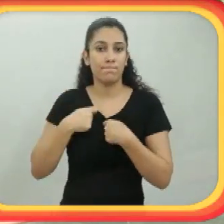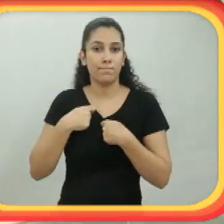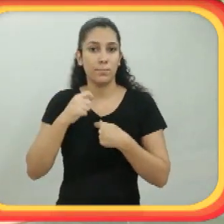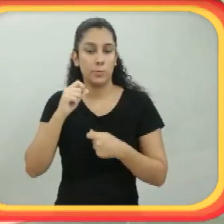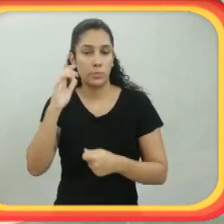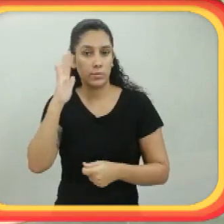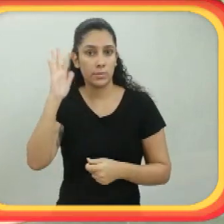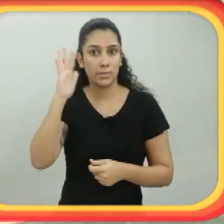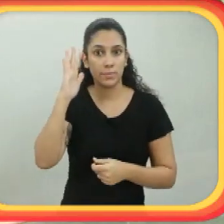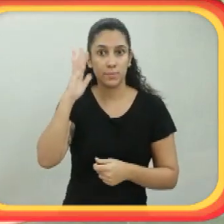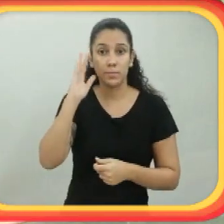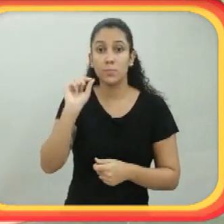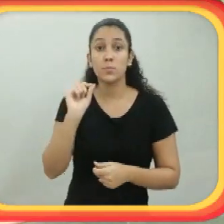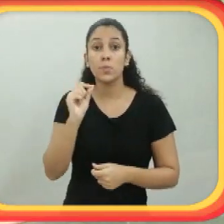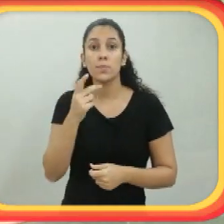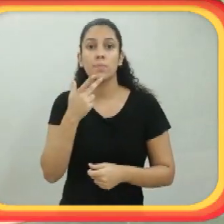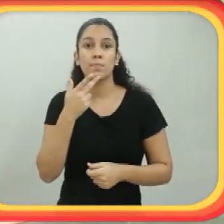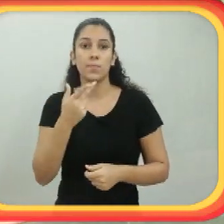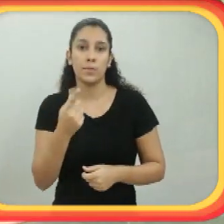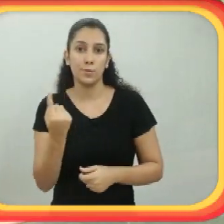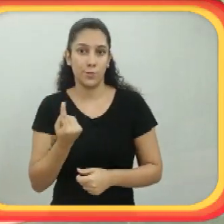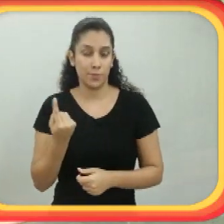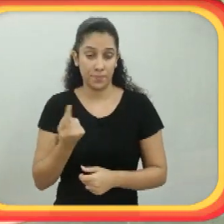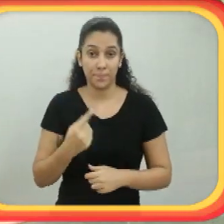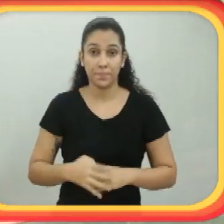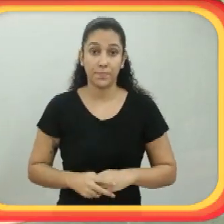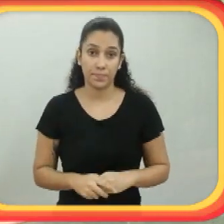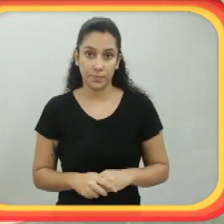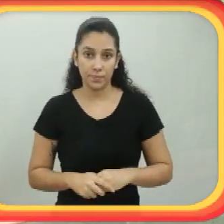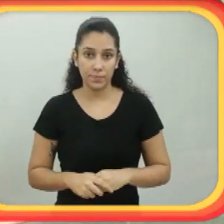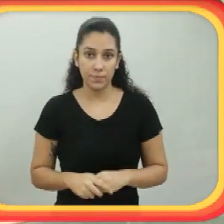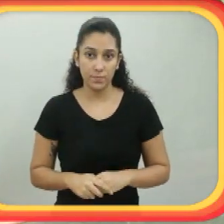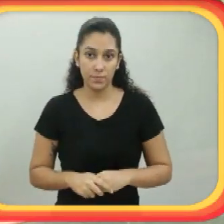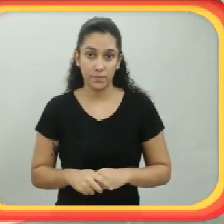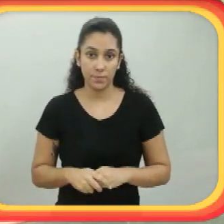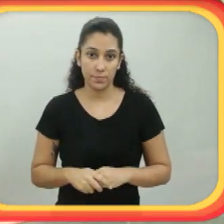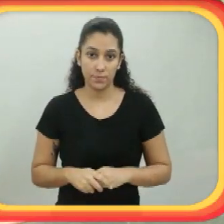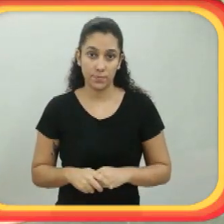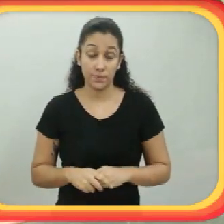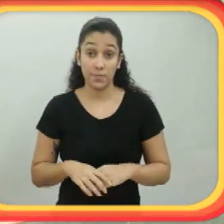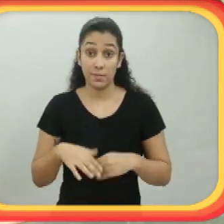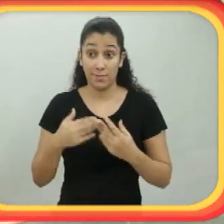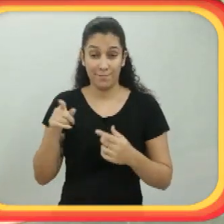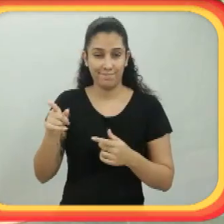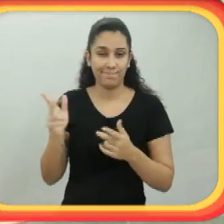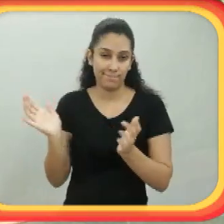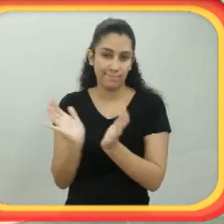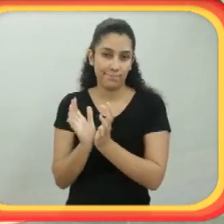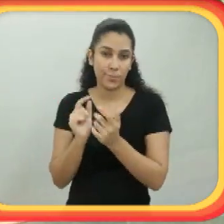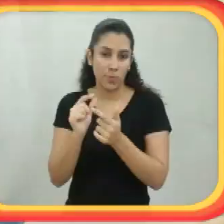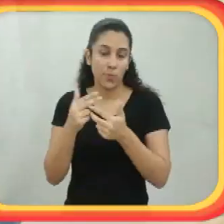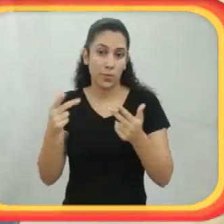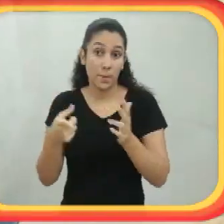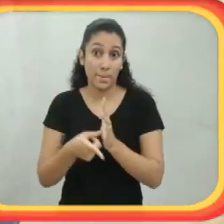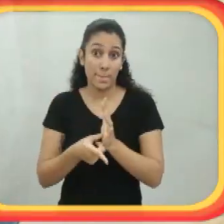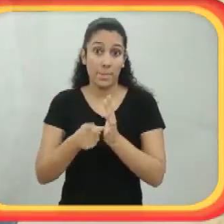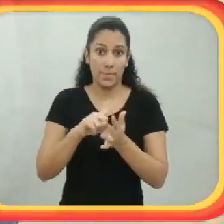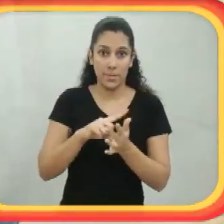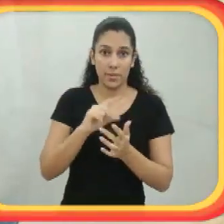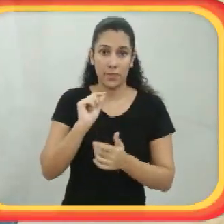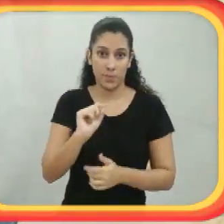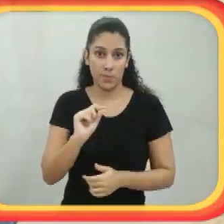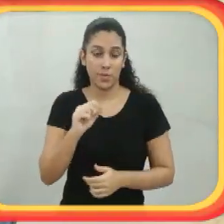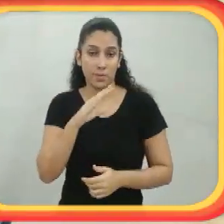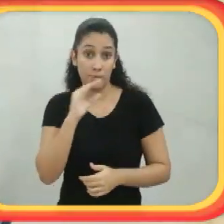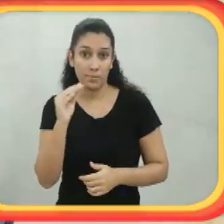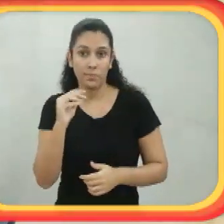E poder continuar lá o sermão de mãe. Mas, de um modo geral, elas me escutam muito. Eu acho que uma das